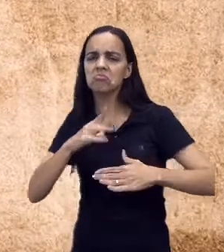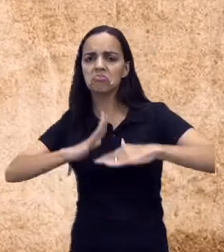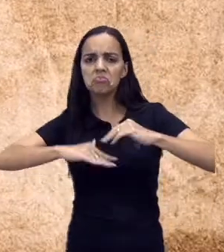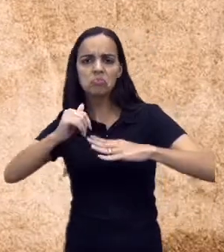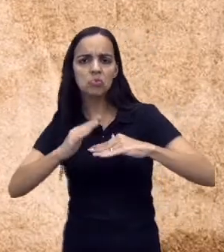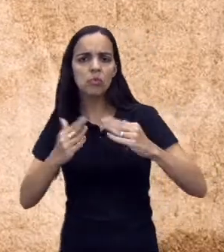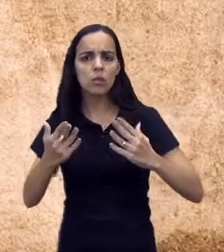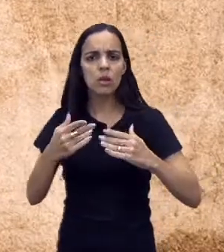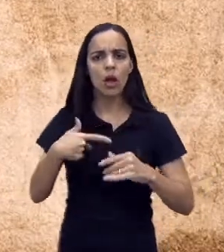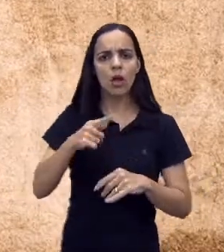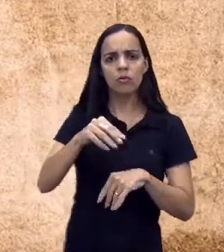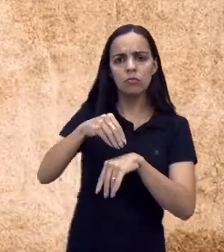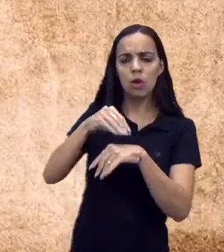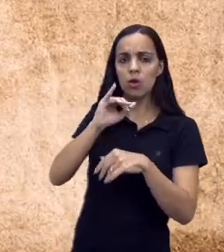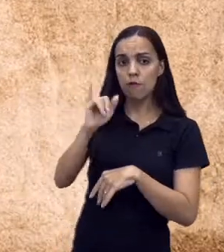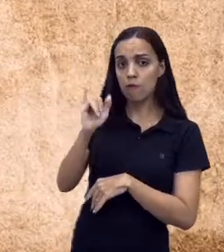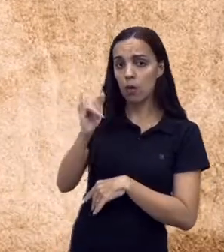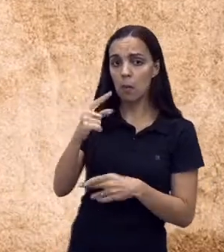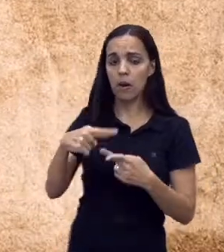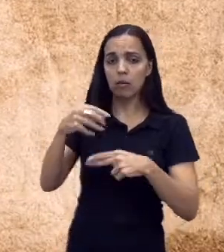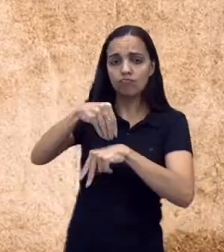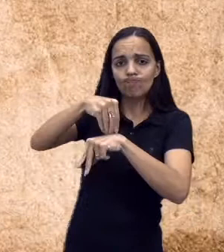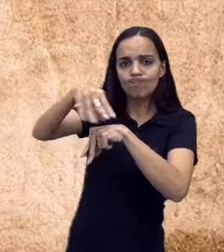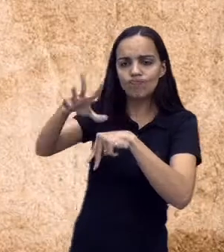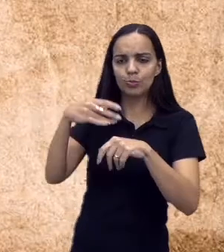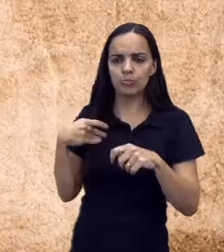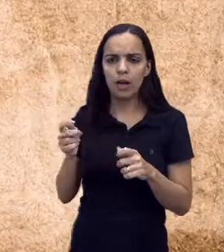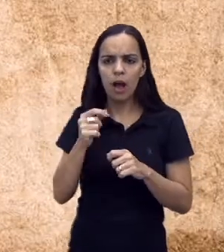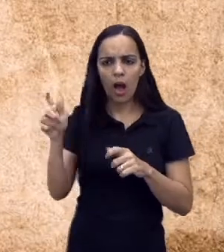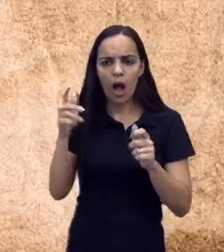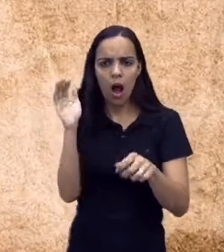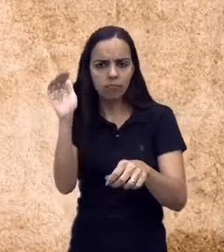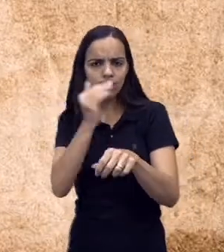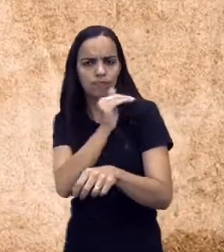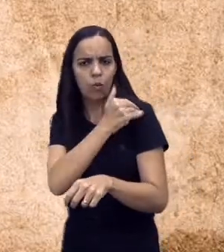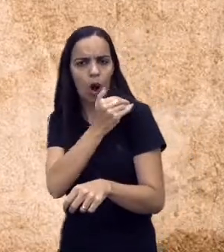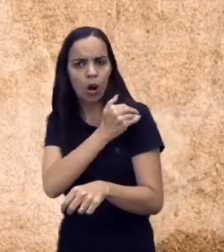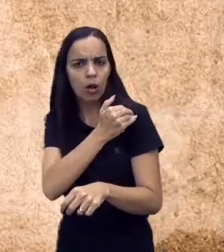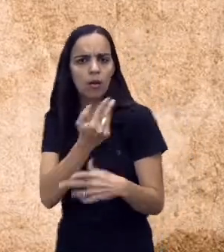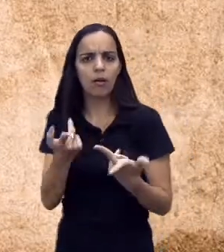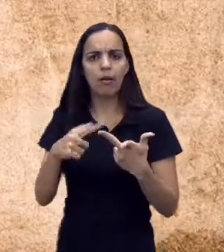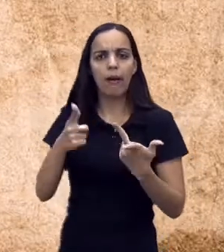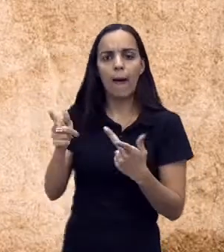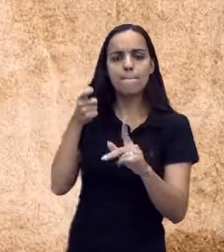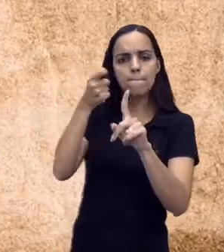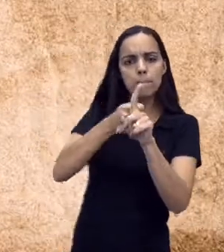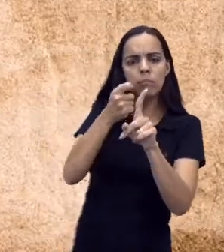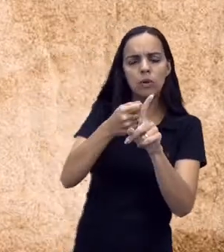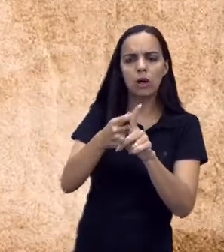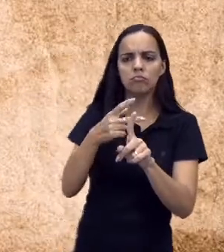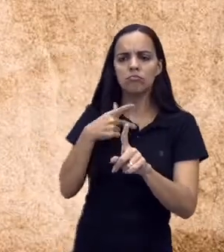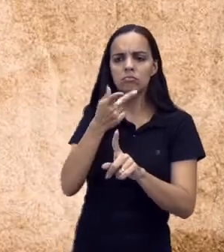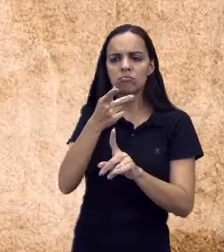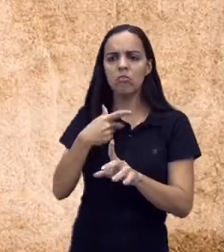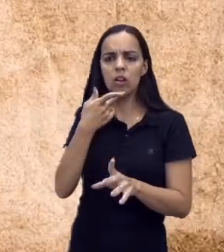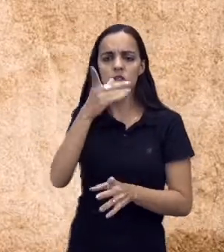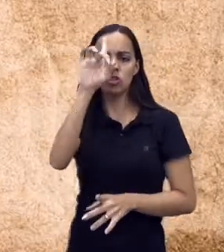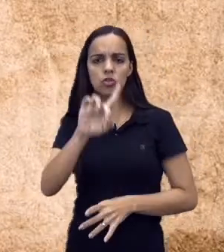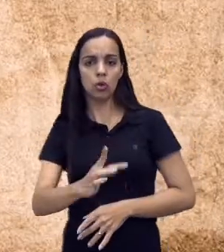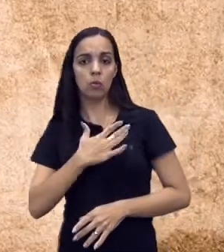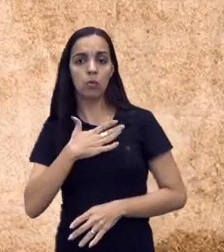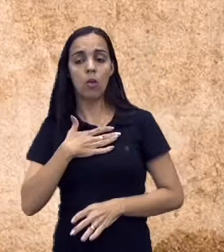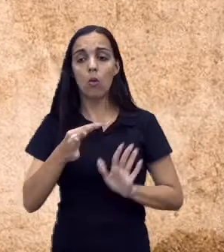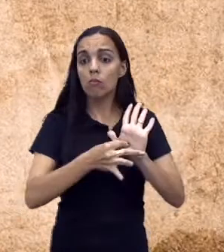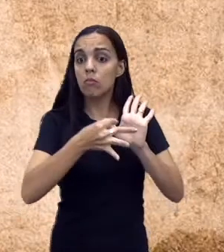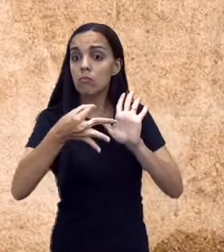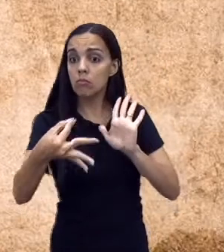de informar, instruir, alertar, protestar, reivindicar, argumentar. E ela